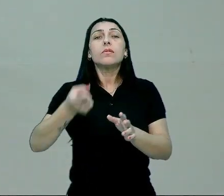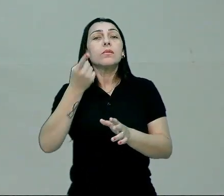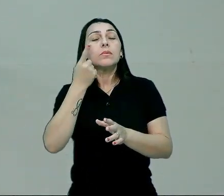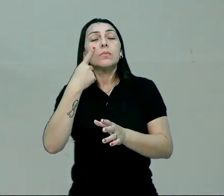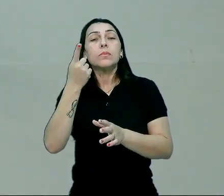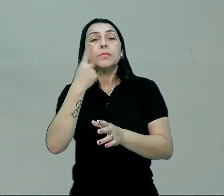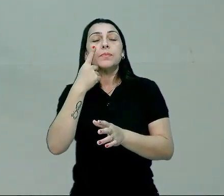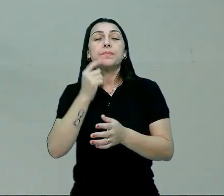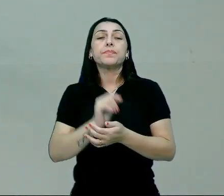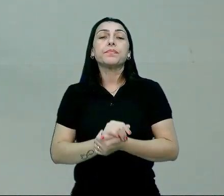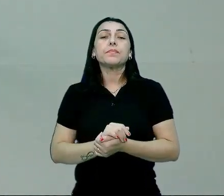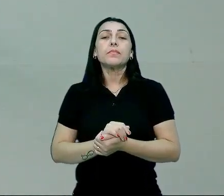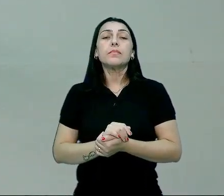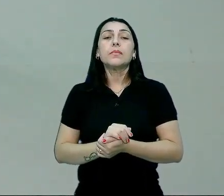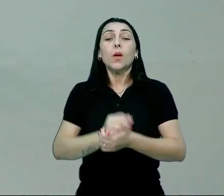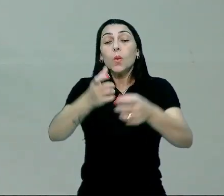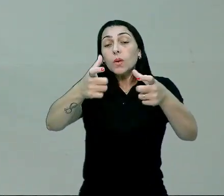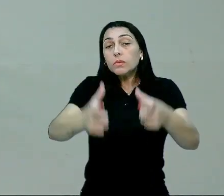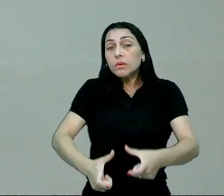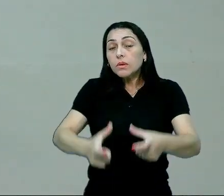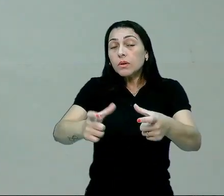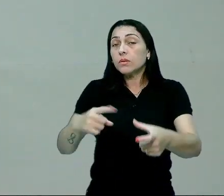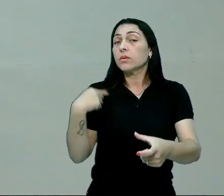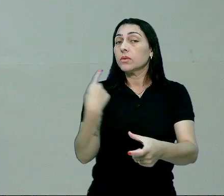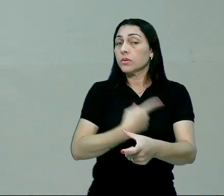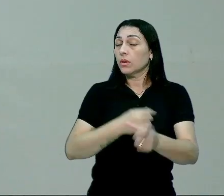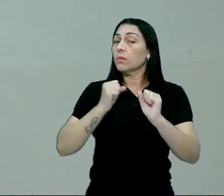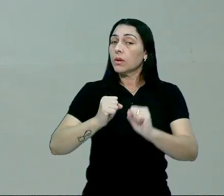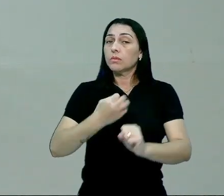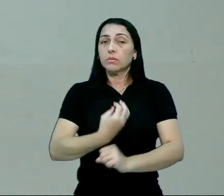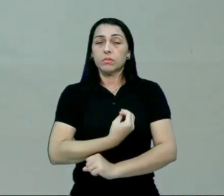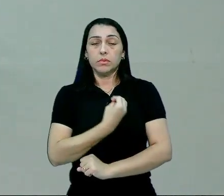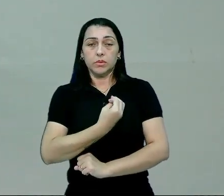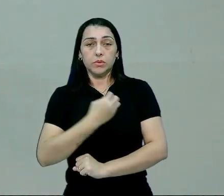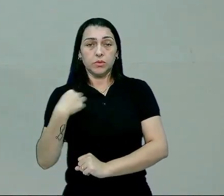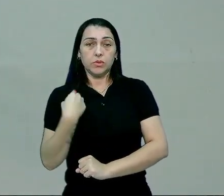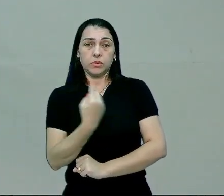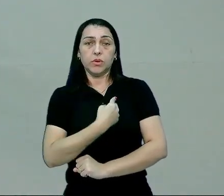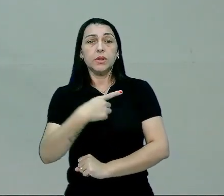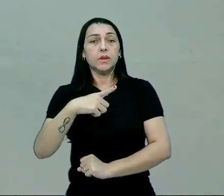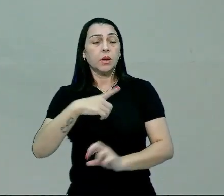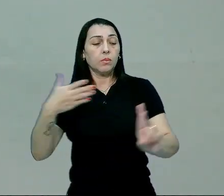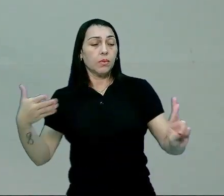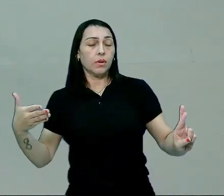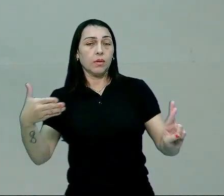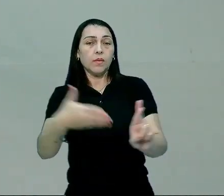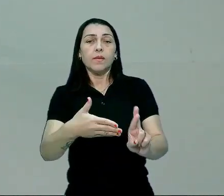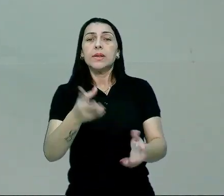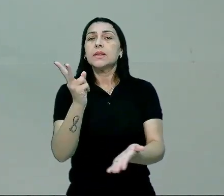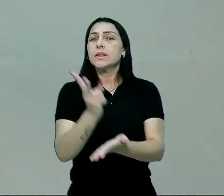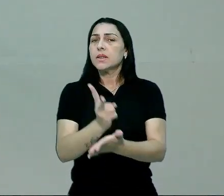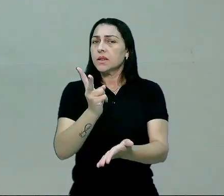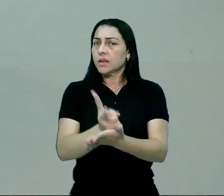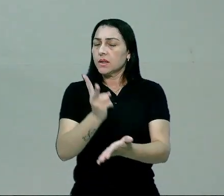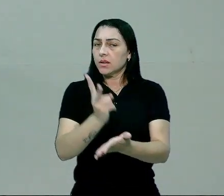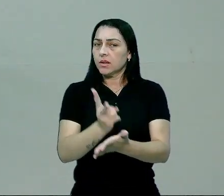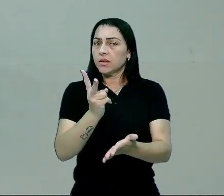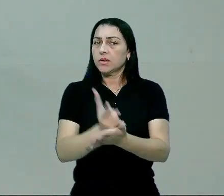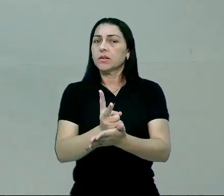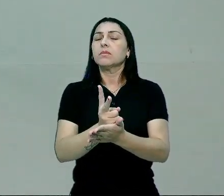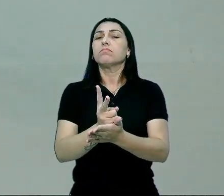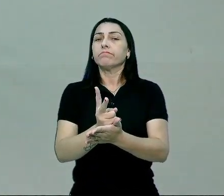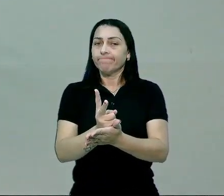supor, em qualquer ambiente que nós possamos estar, nós temos uma referência sempre diante das